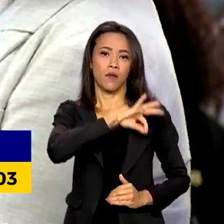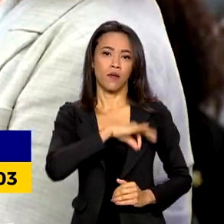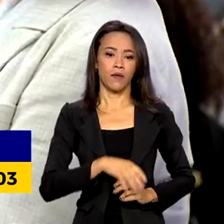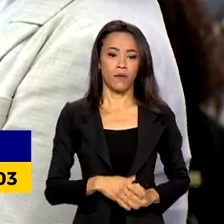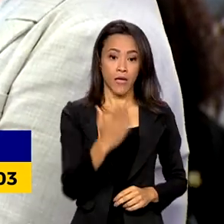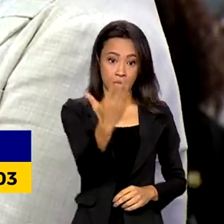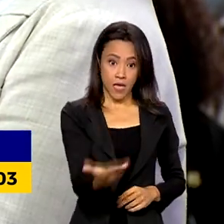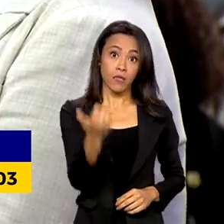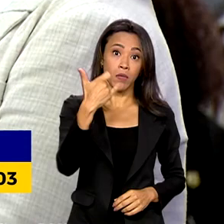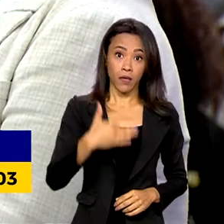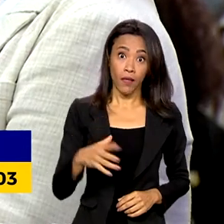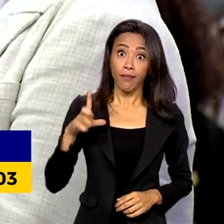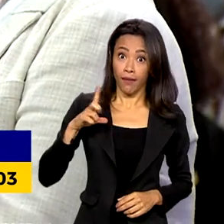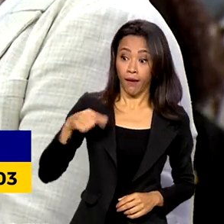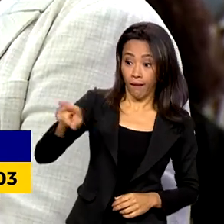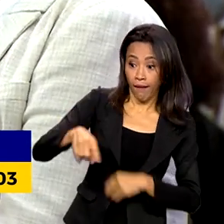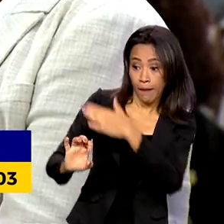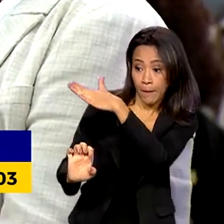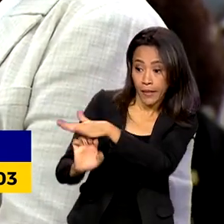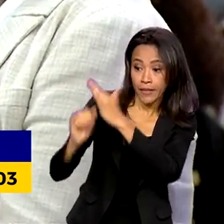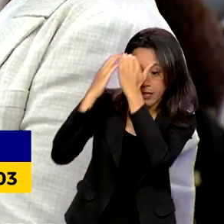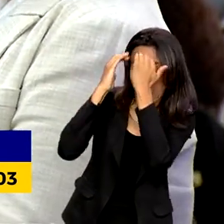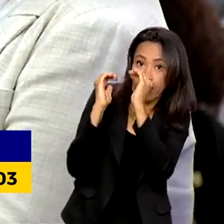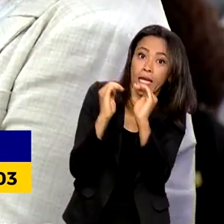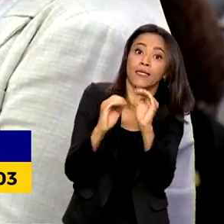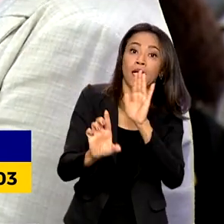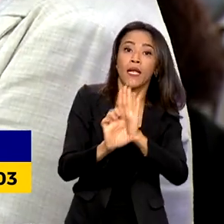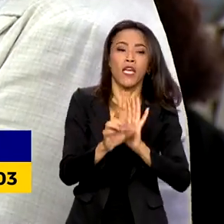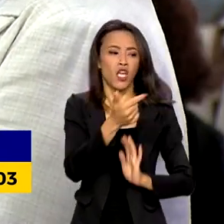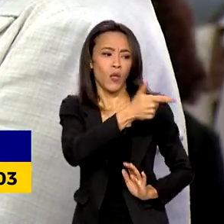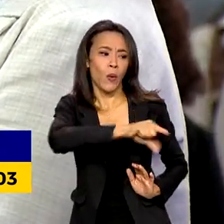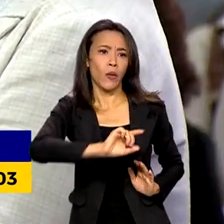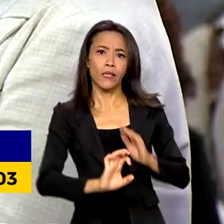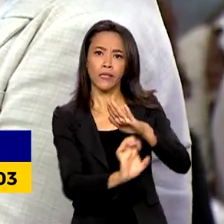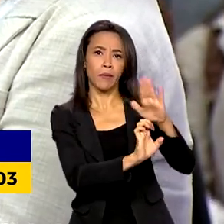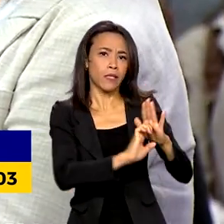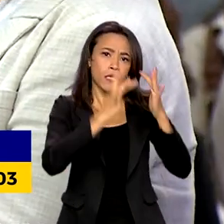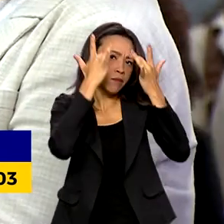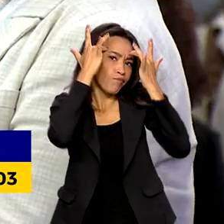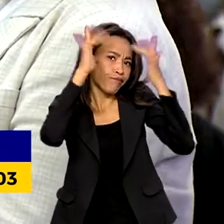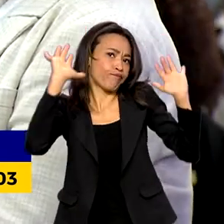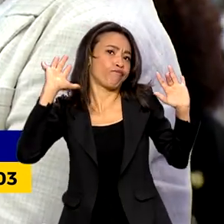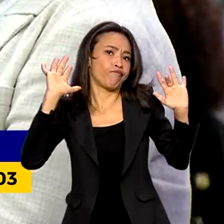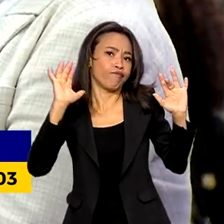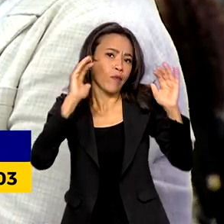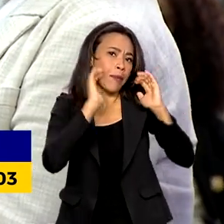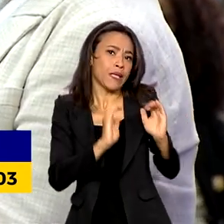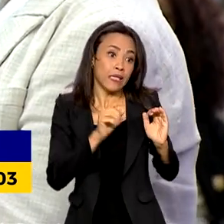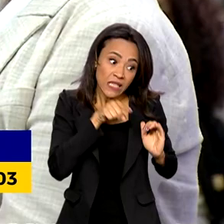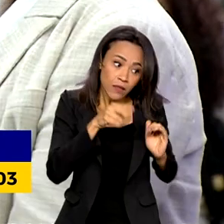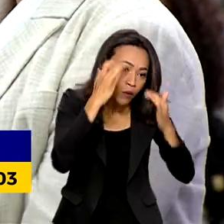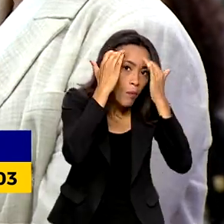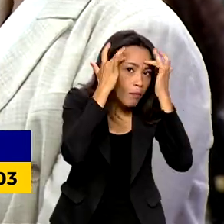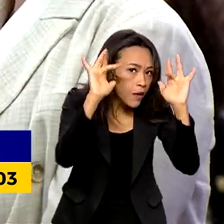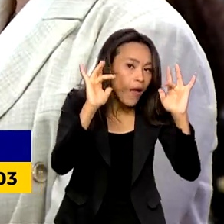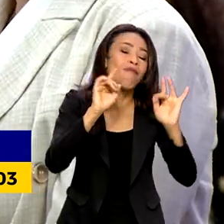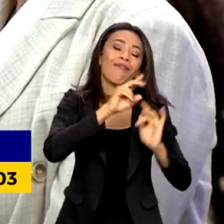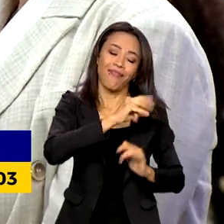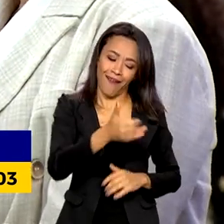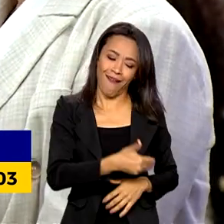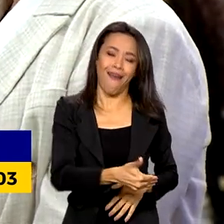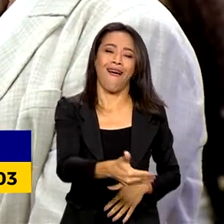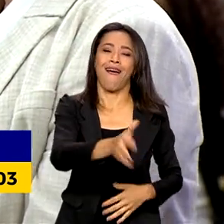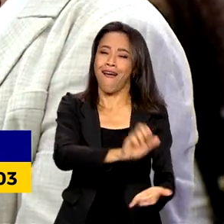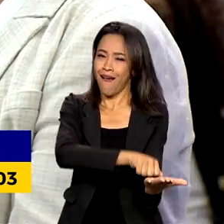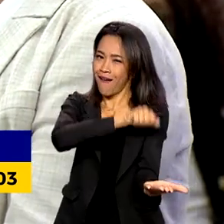empresário que cumpra e empresário que não cumpra. E nesse governo, o empresário que não cumpra vai ter que enfrentar